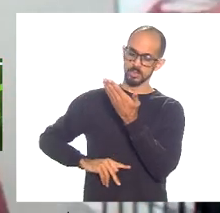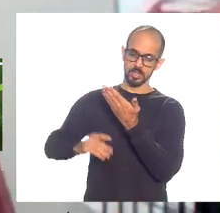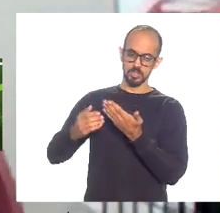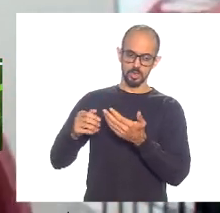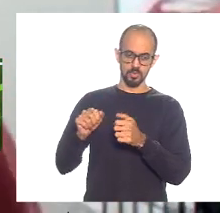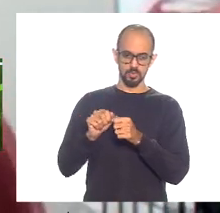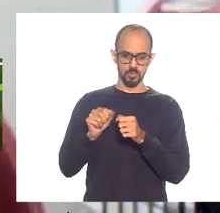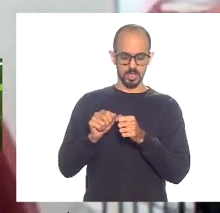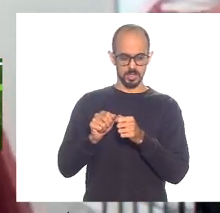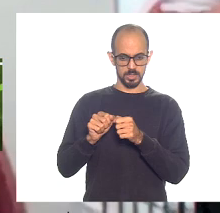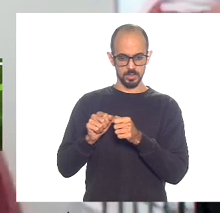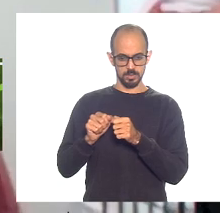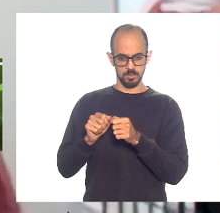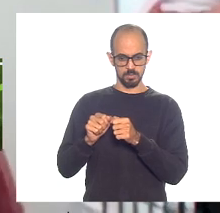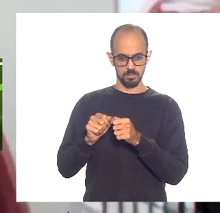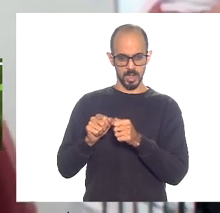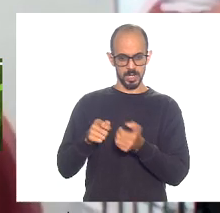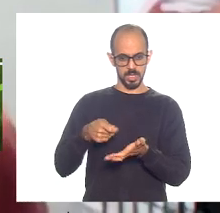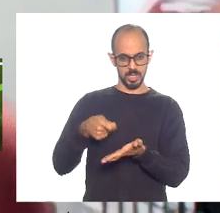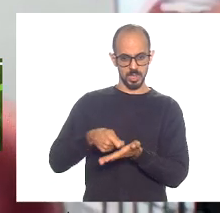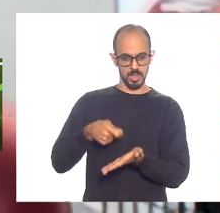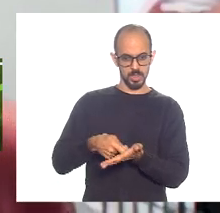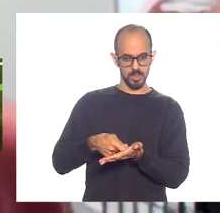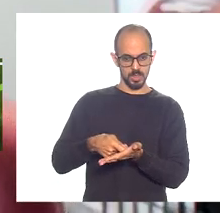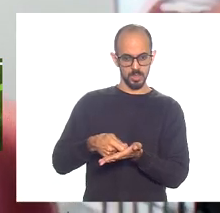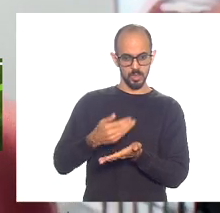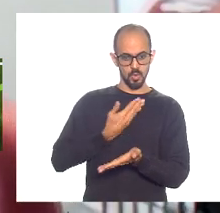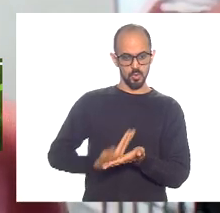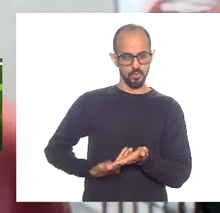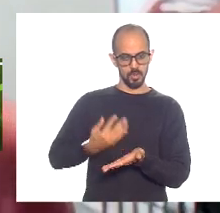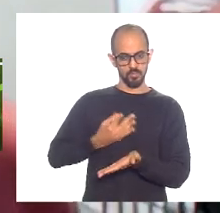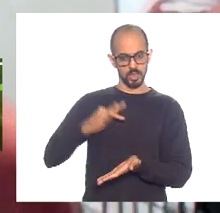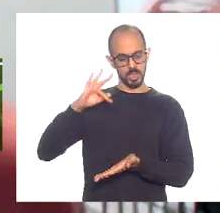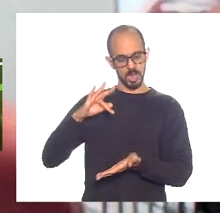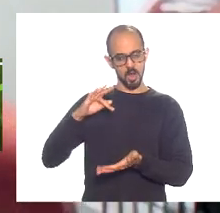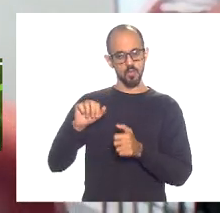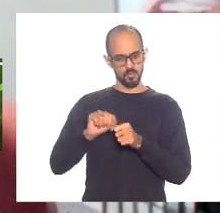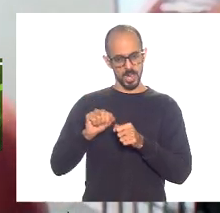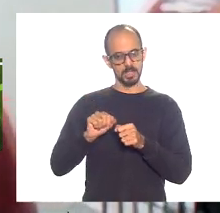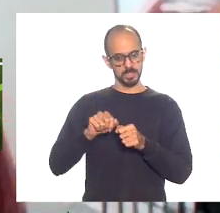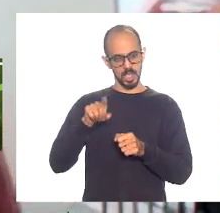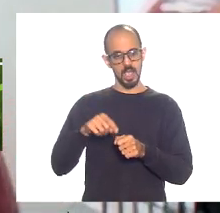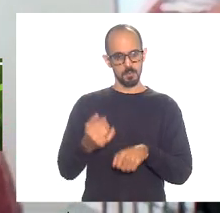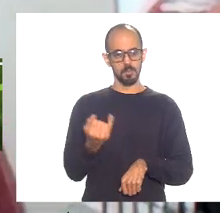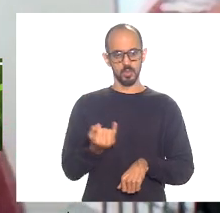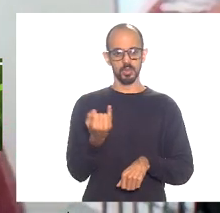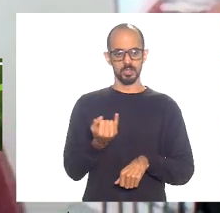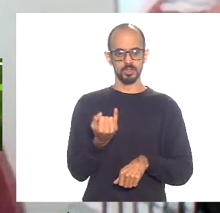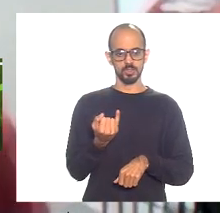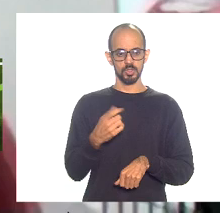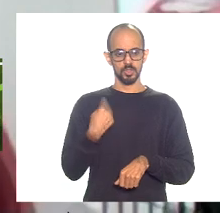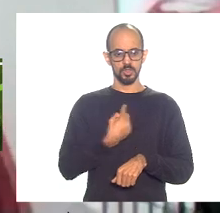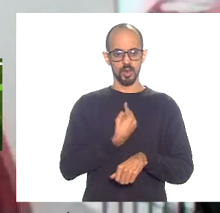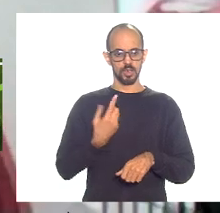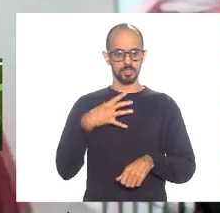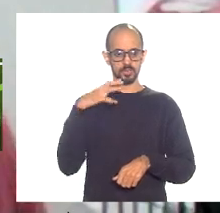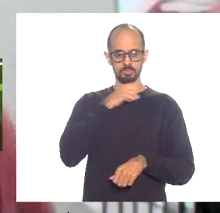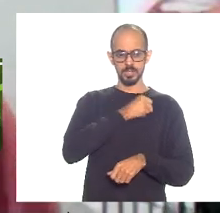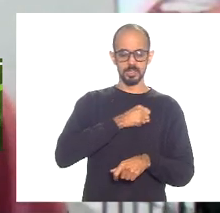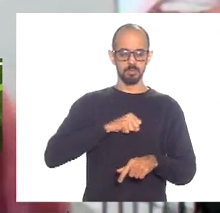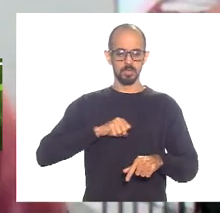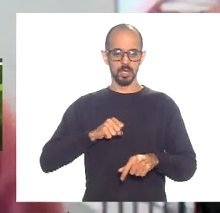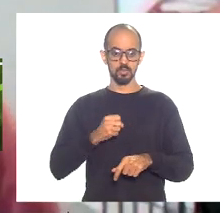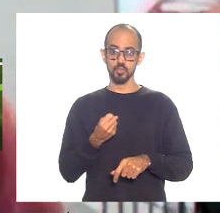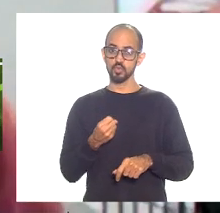para forçar que a união negocie com o governo estadual é fundamental a gente está se deparando com uma situação